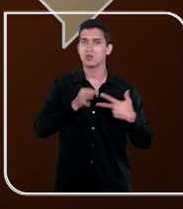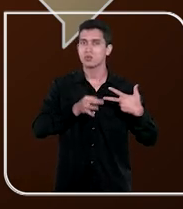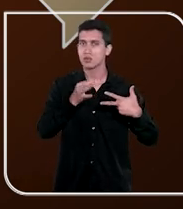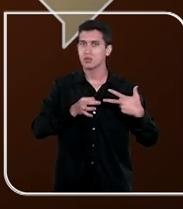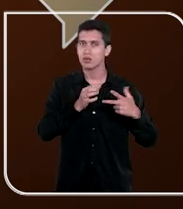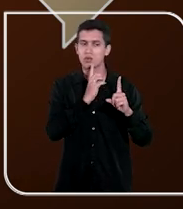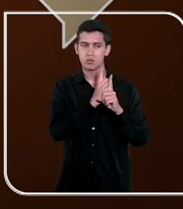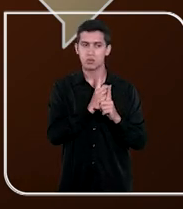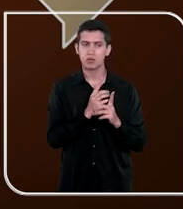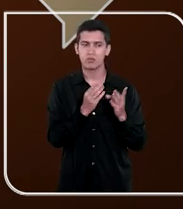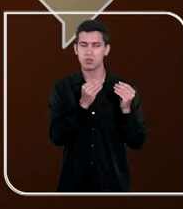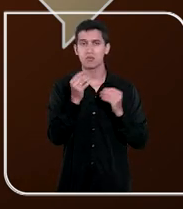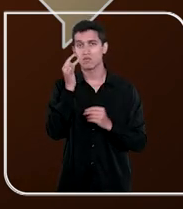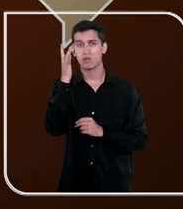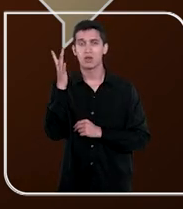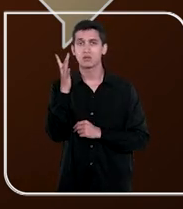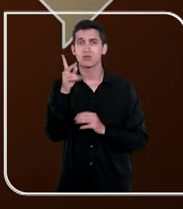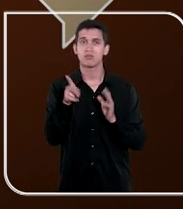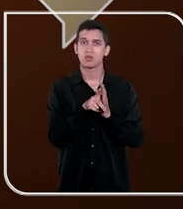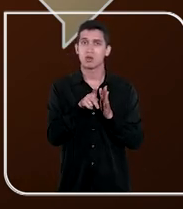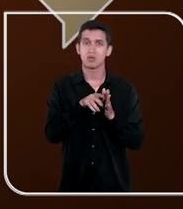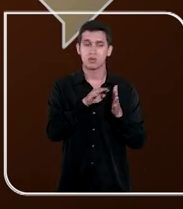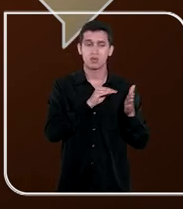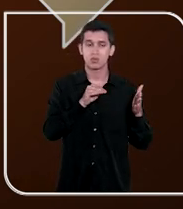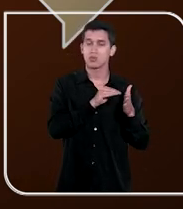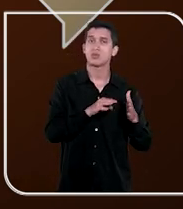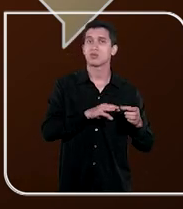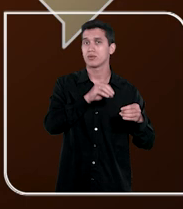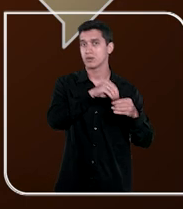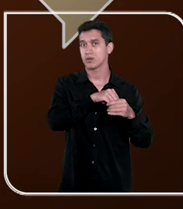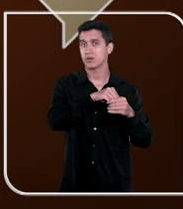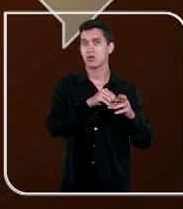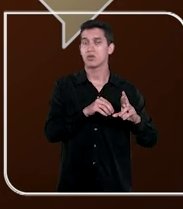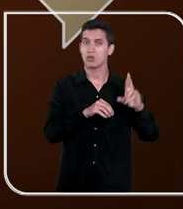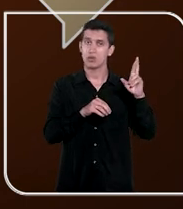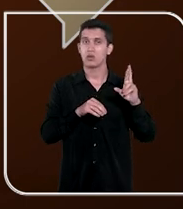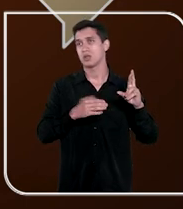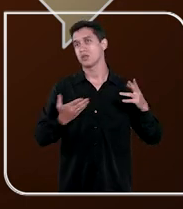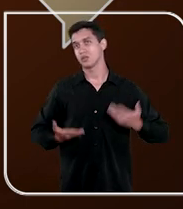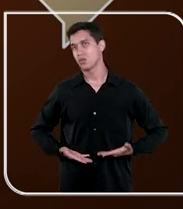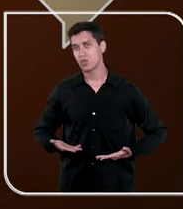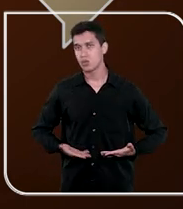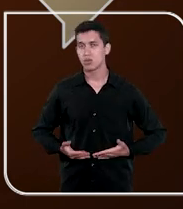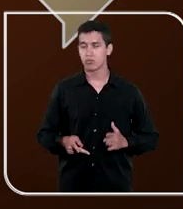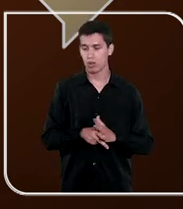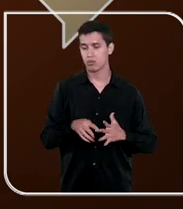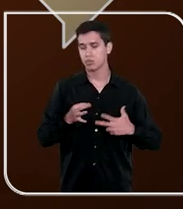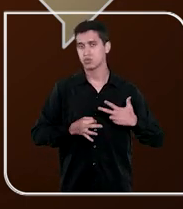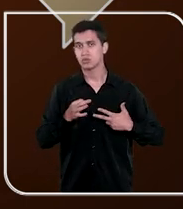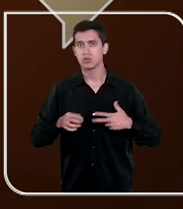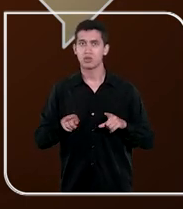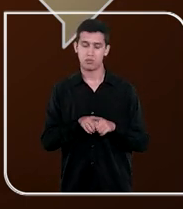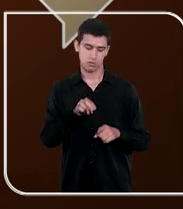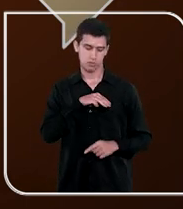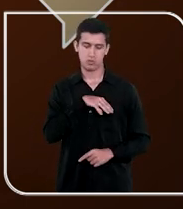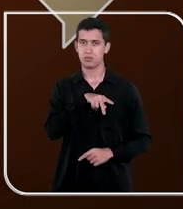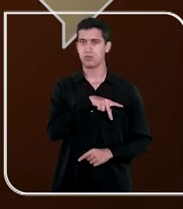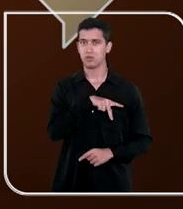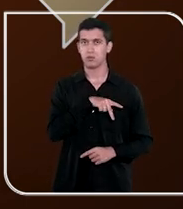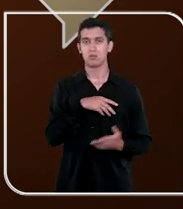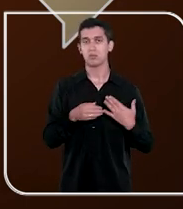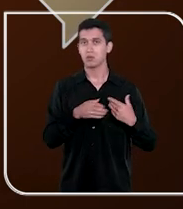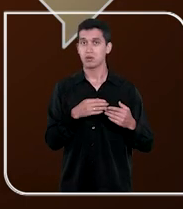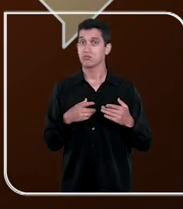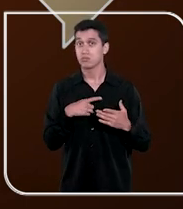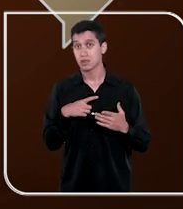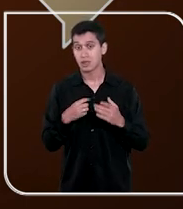Judiciário se identificam com muita facilidade nos integrantes, membros e servidores do Judiciário e do Ministério